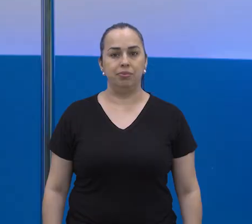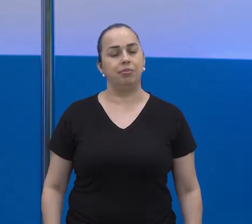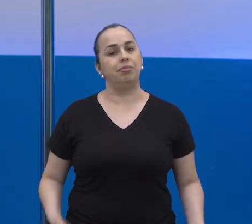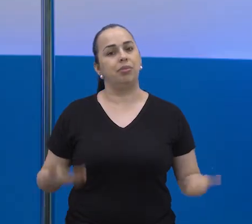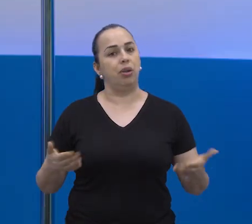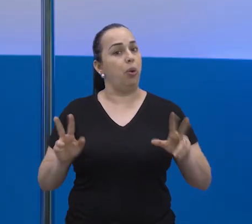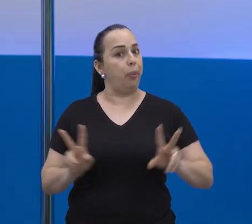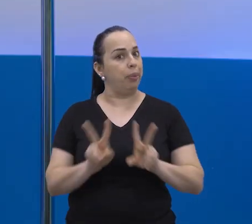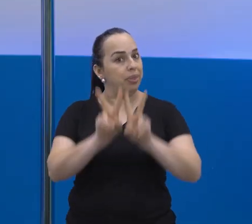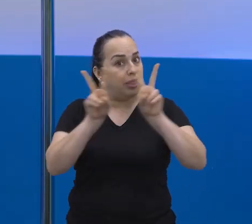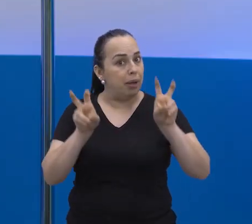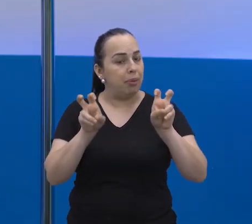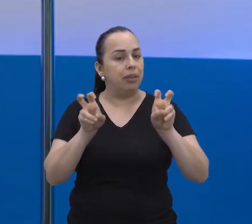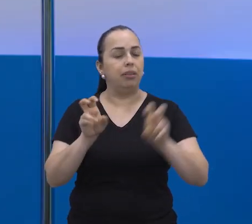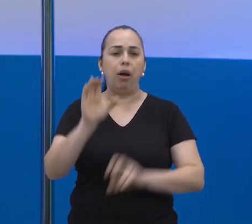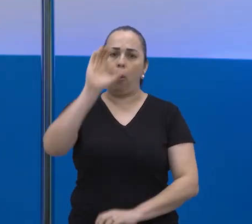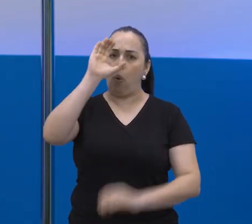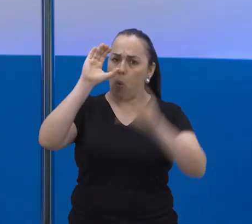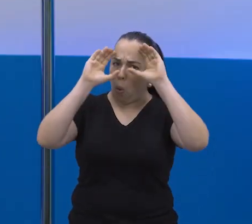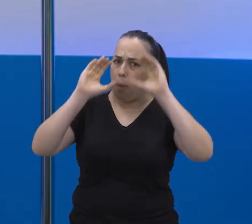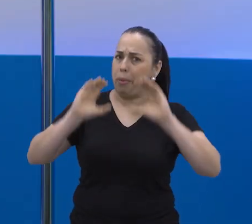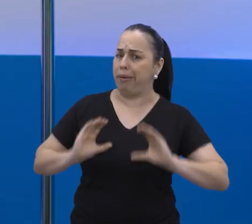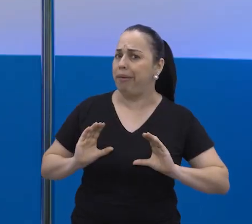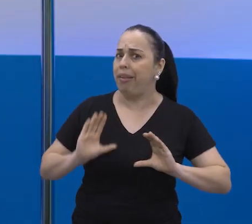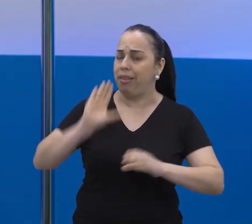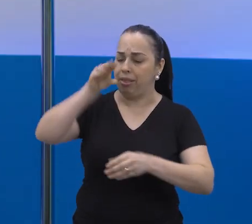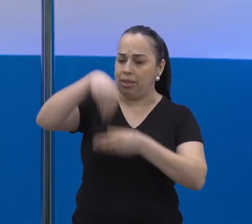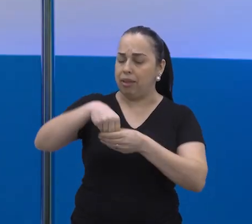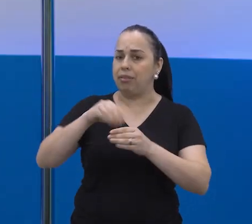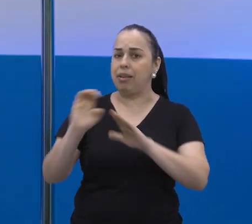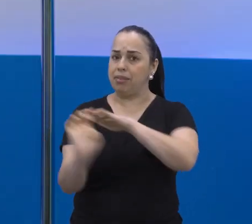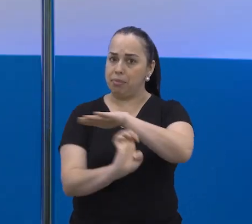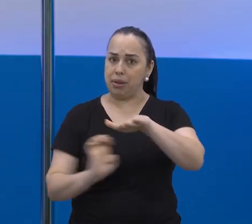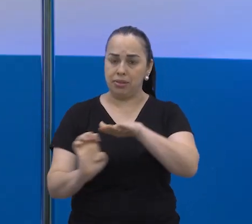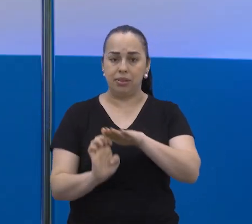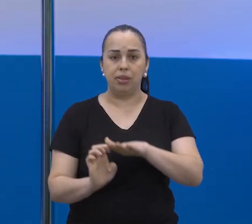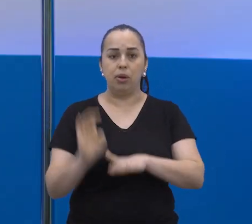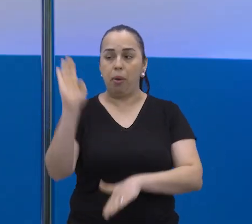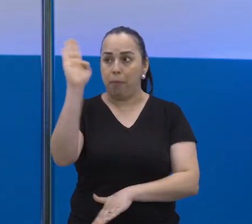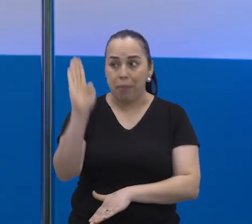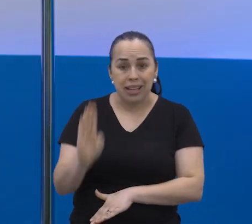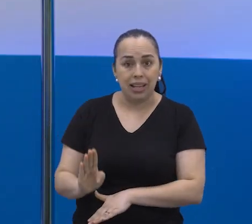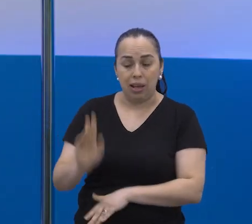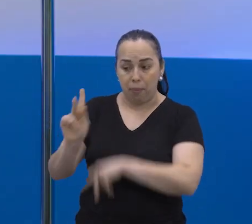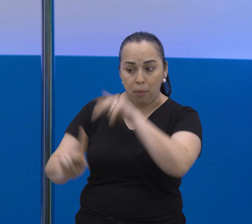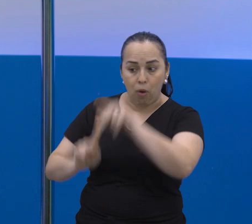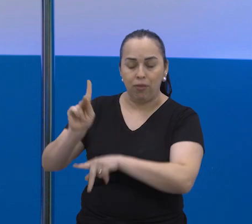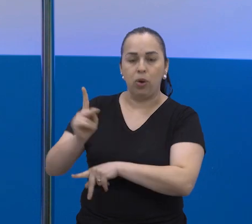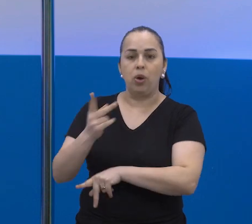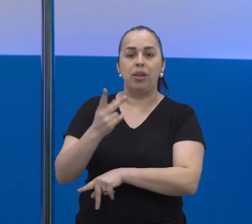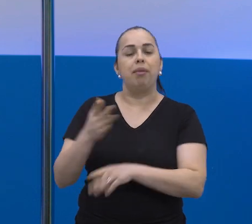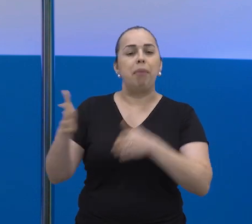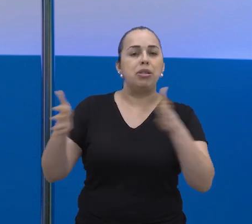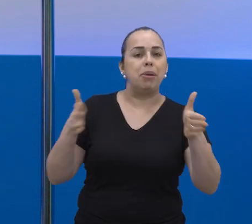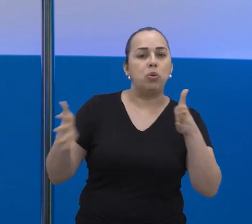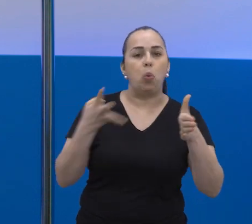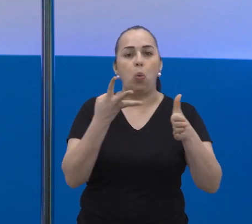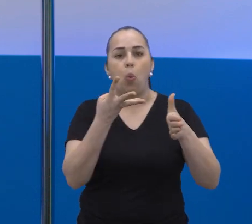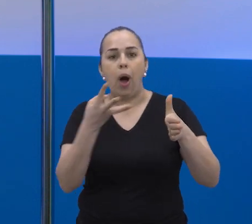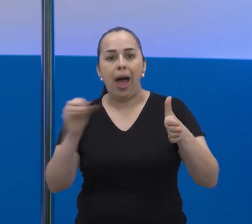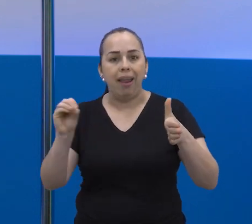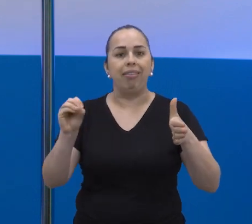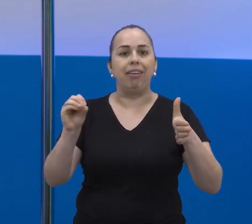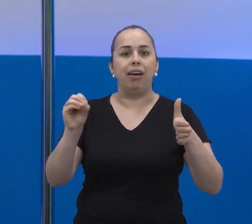E o nosso assunto agora é o comportamento dentro das empresas. O brasileiro passa em média 40 horas por